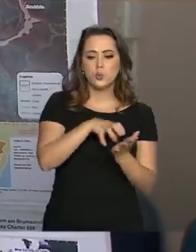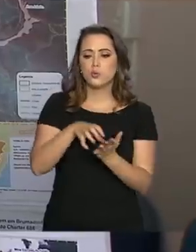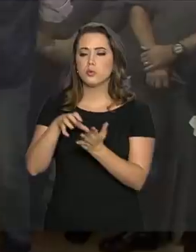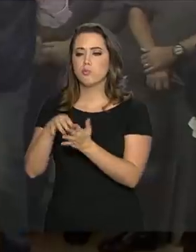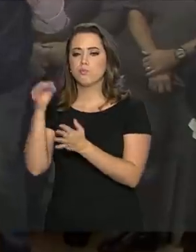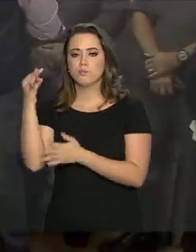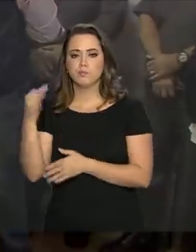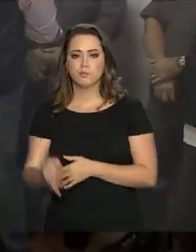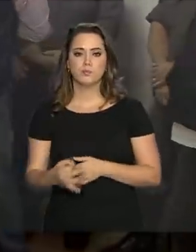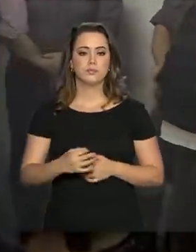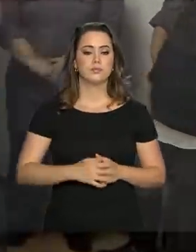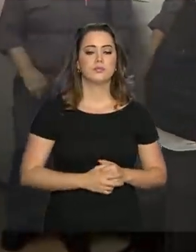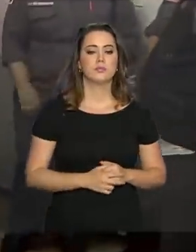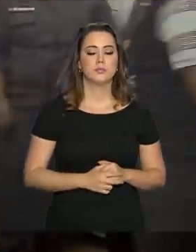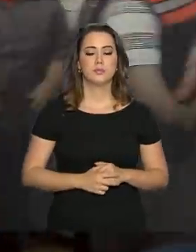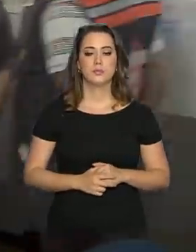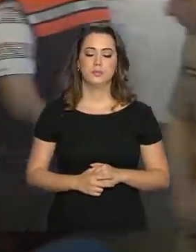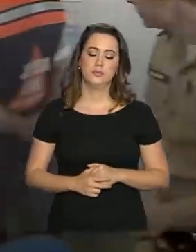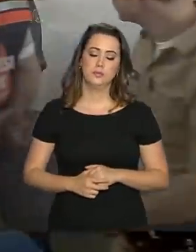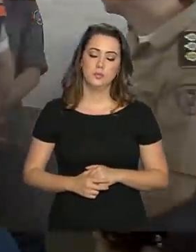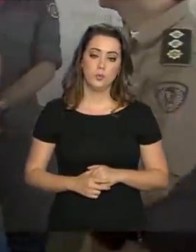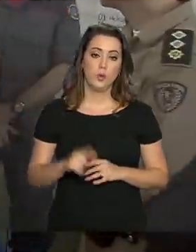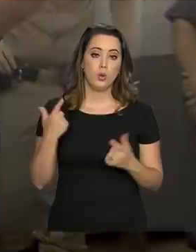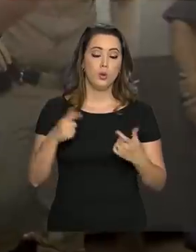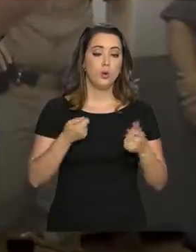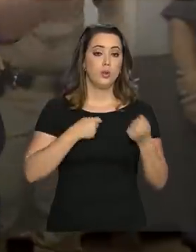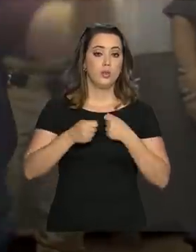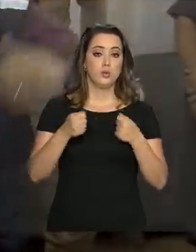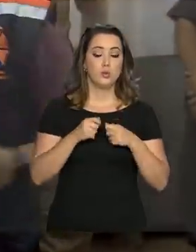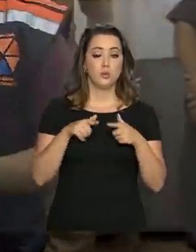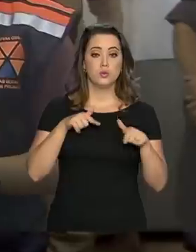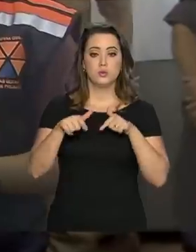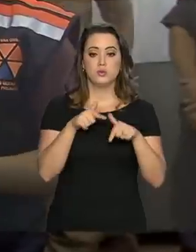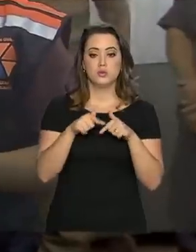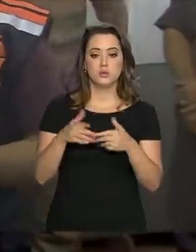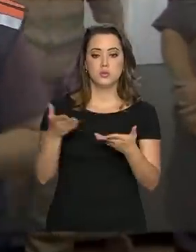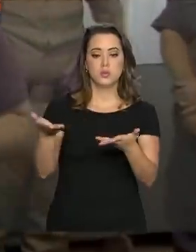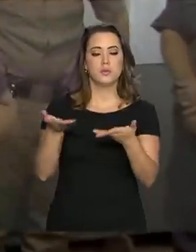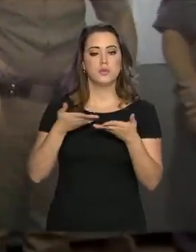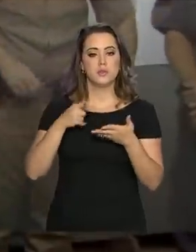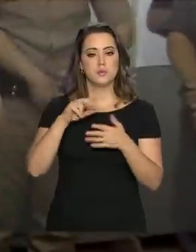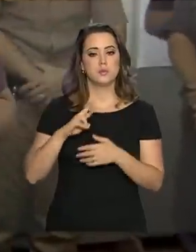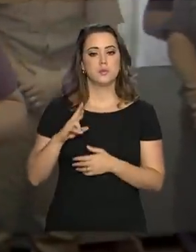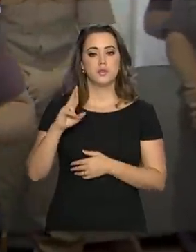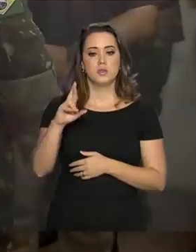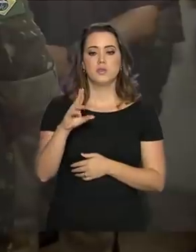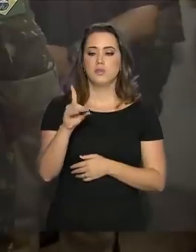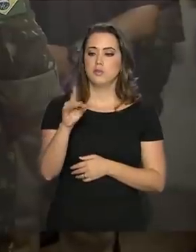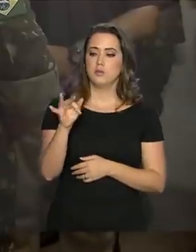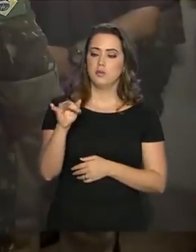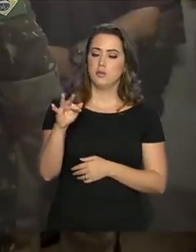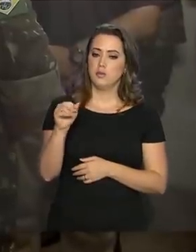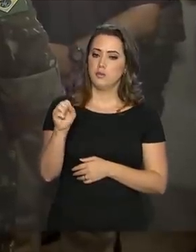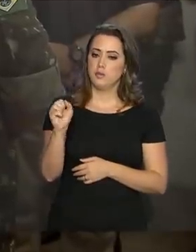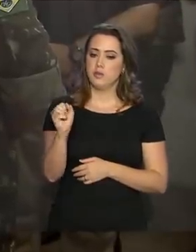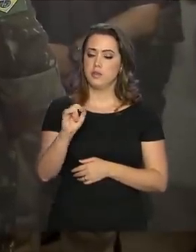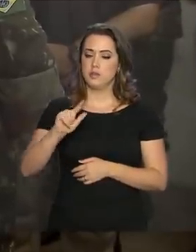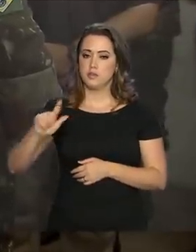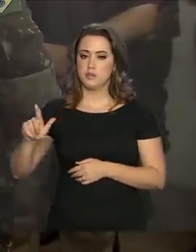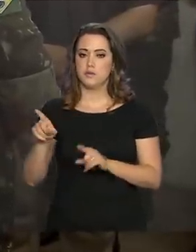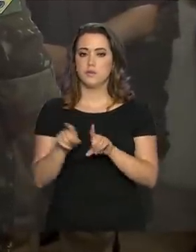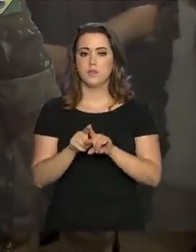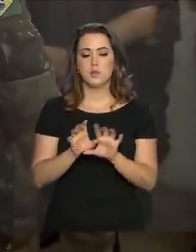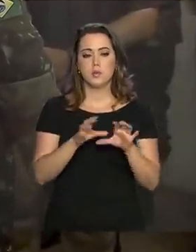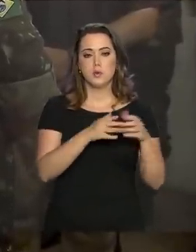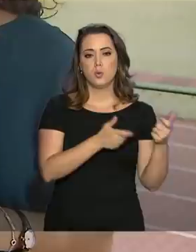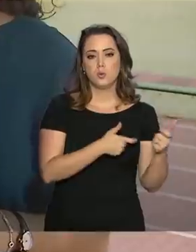bem realizada. No centro de comando das operações, Braga Neto foi recebido pelos representantes da defesa civil e do corpo